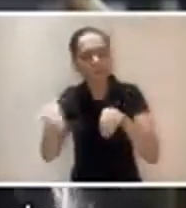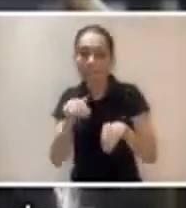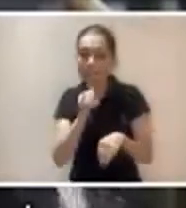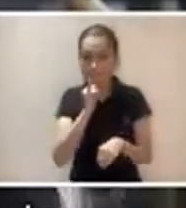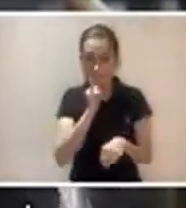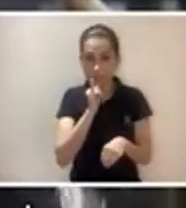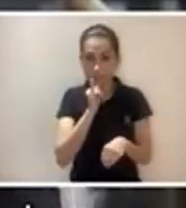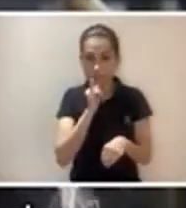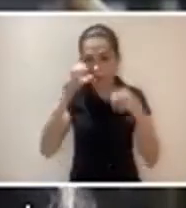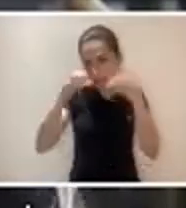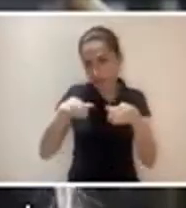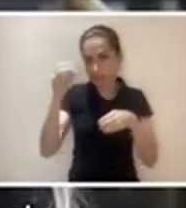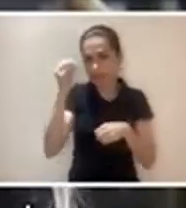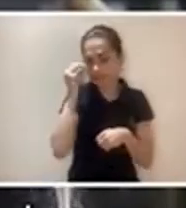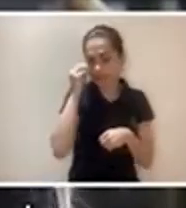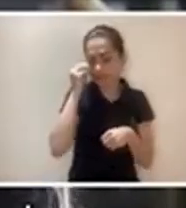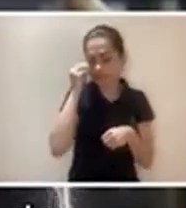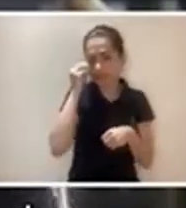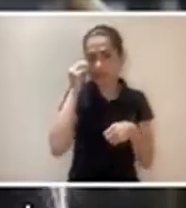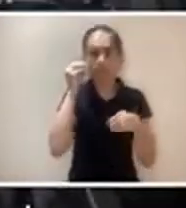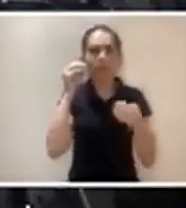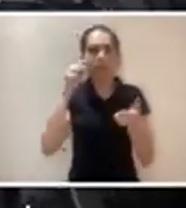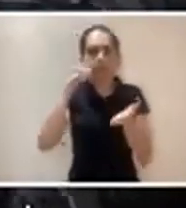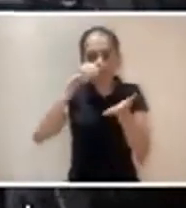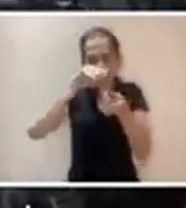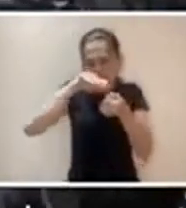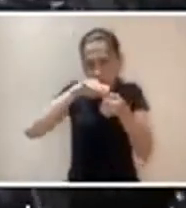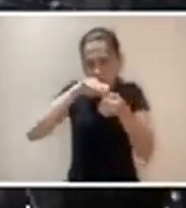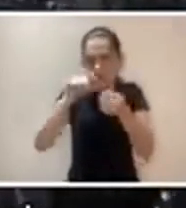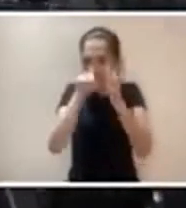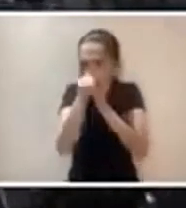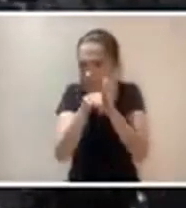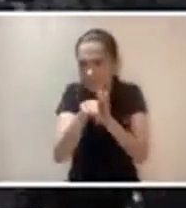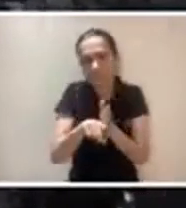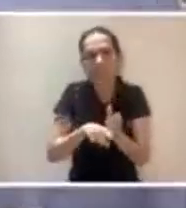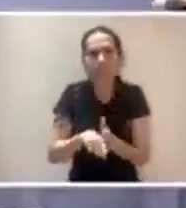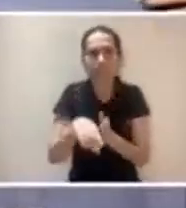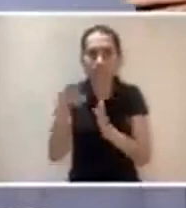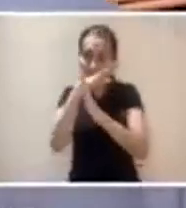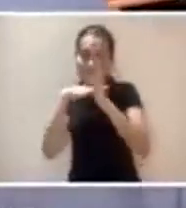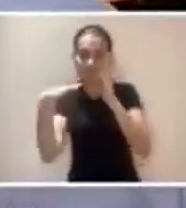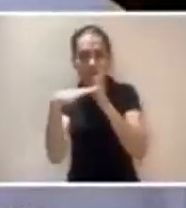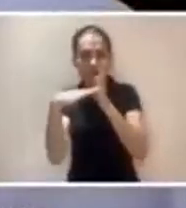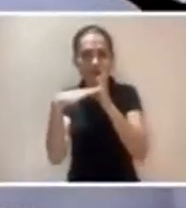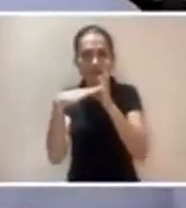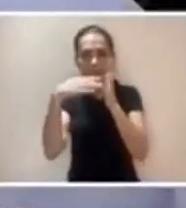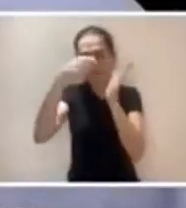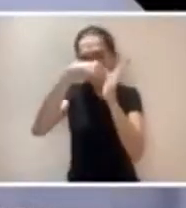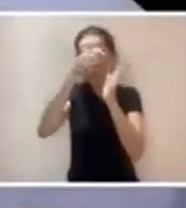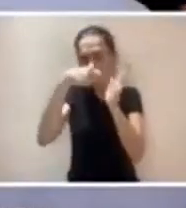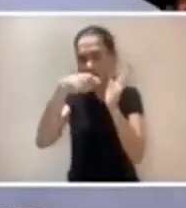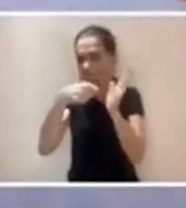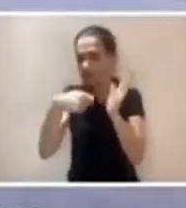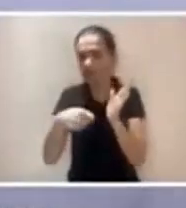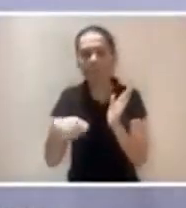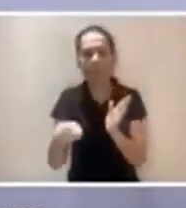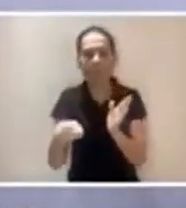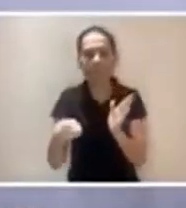dos protótipos, a área de teste faz toda uma validação funcional, onde todos os sistemas são